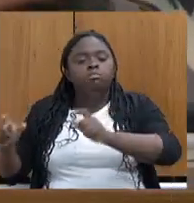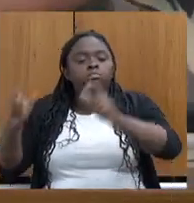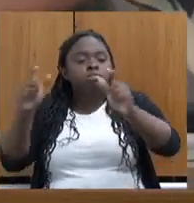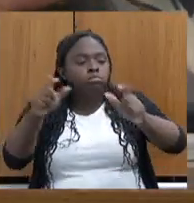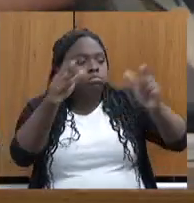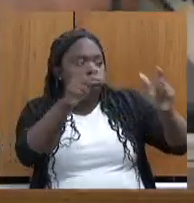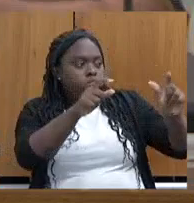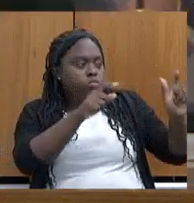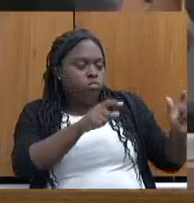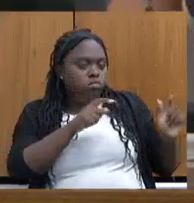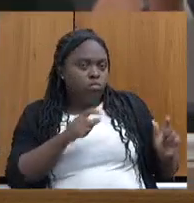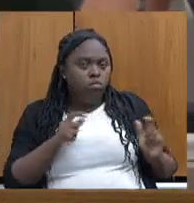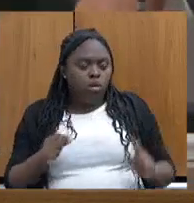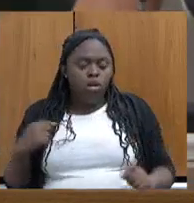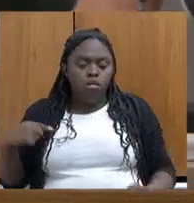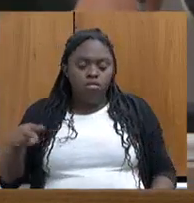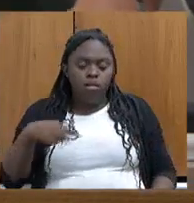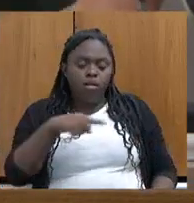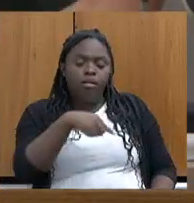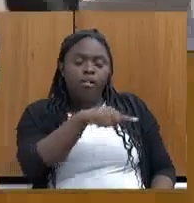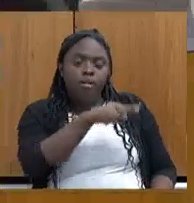Estão indo muito para o Espírito Santo também.